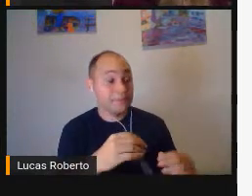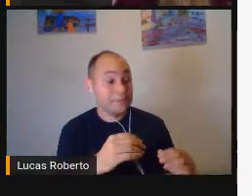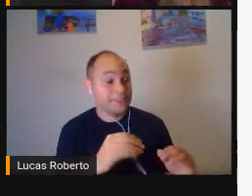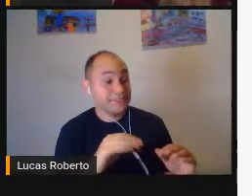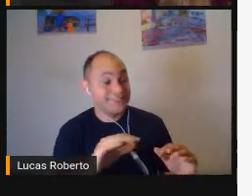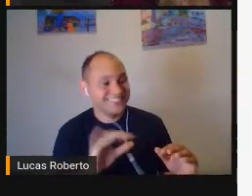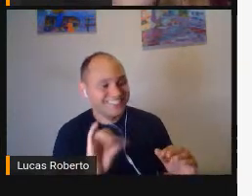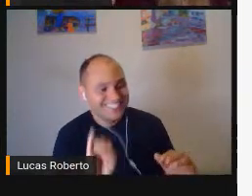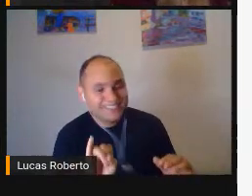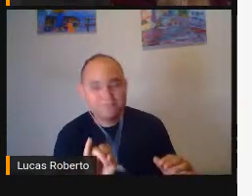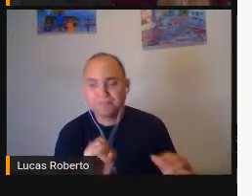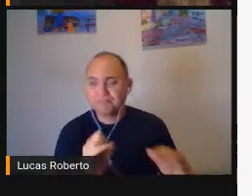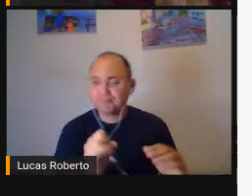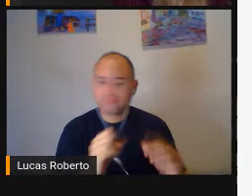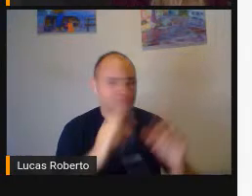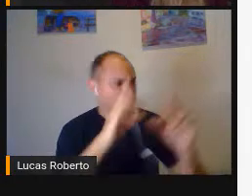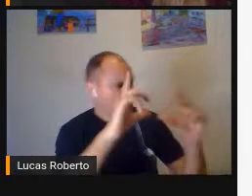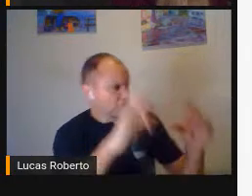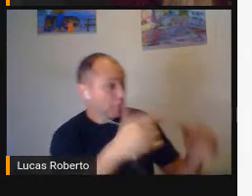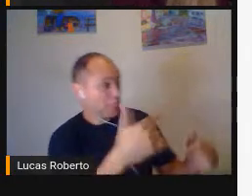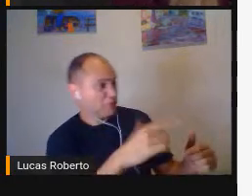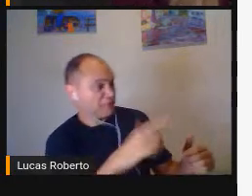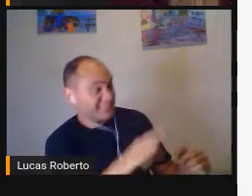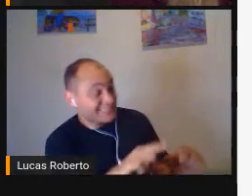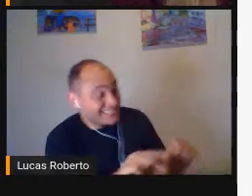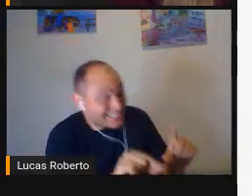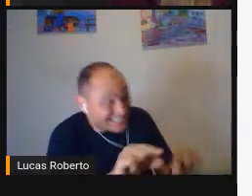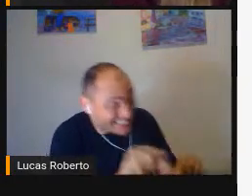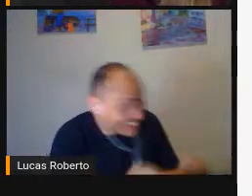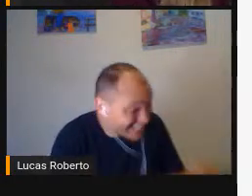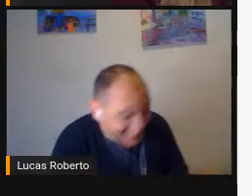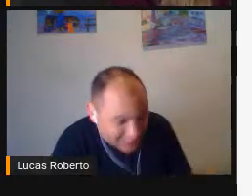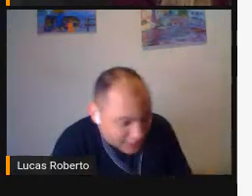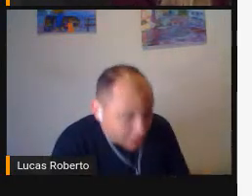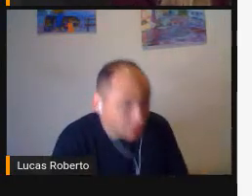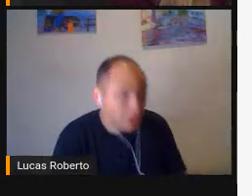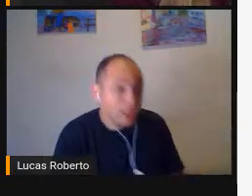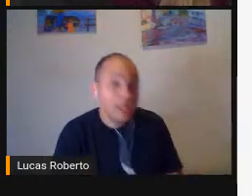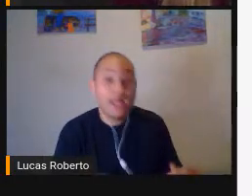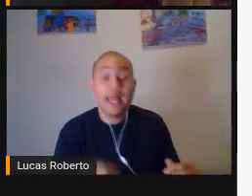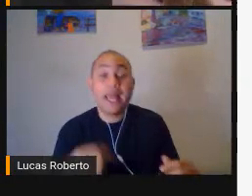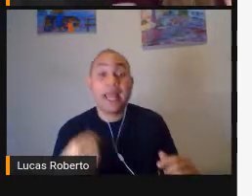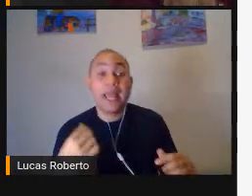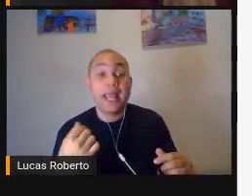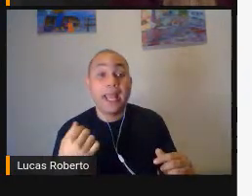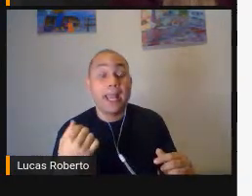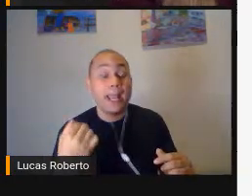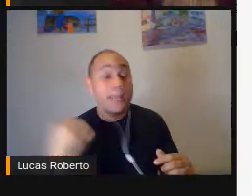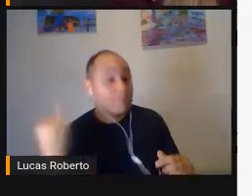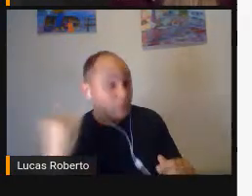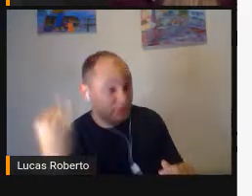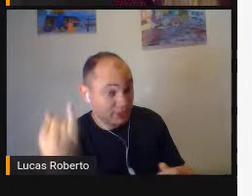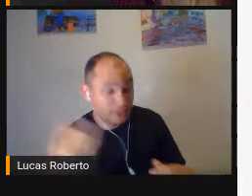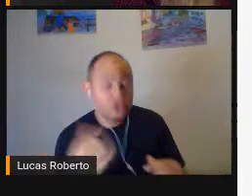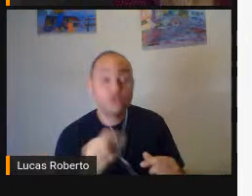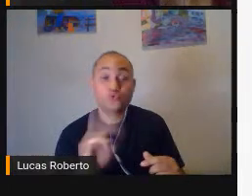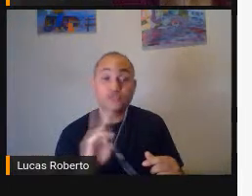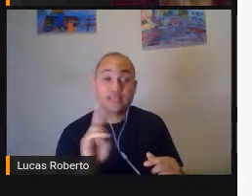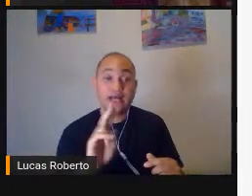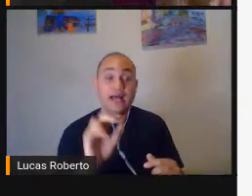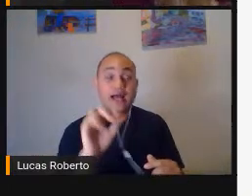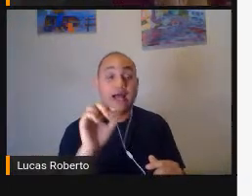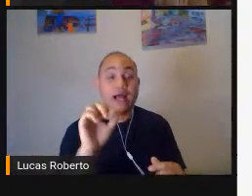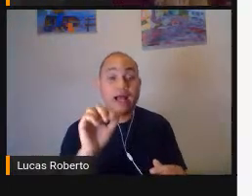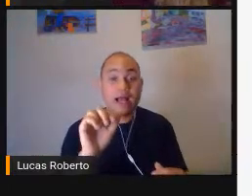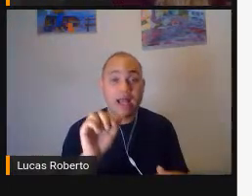detalhes É possível também Além da audiodescrição Trabalhar com o alto relevo Dessas imagens Né? Então